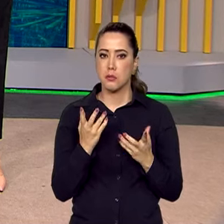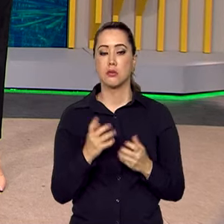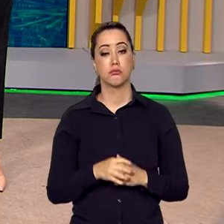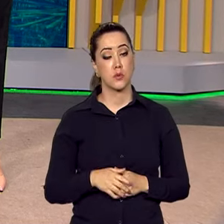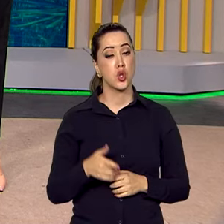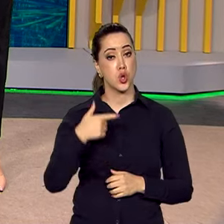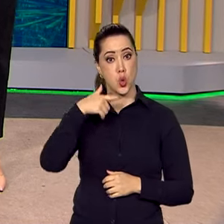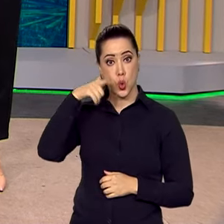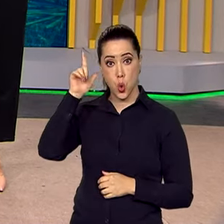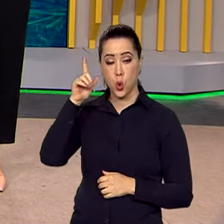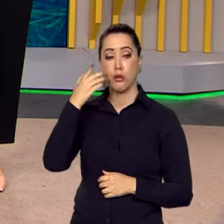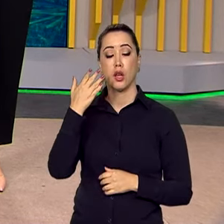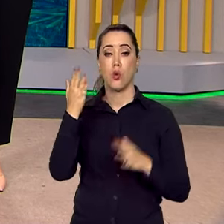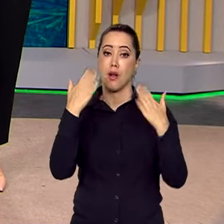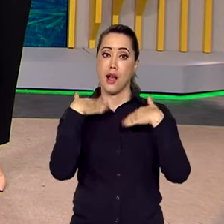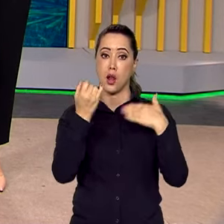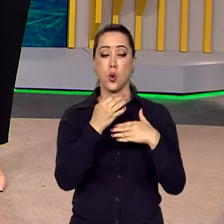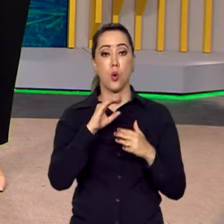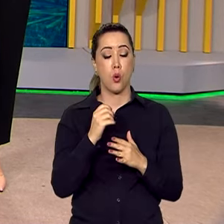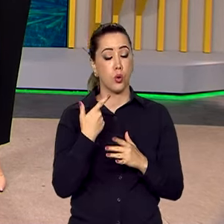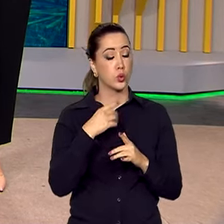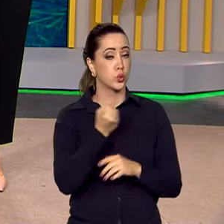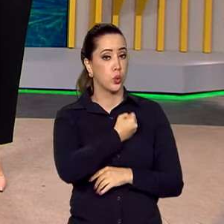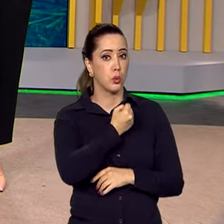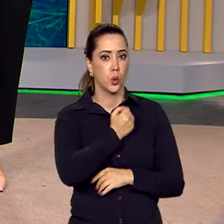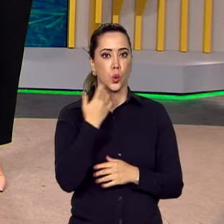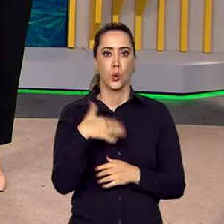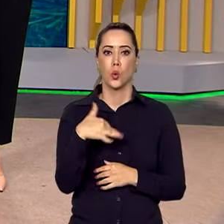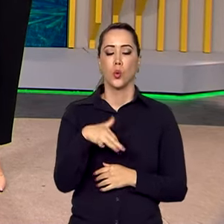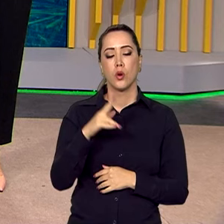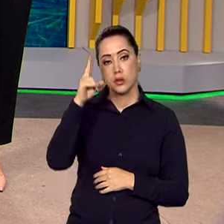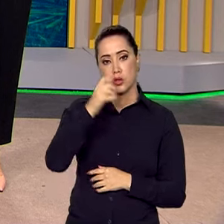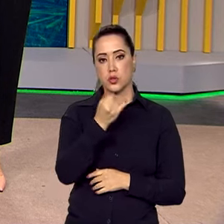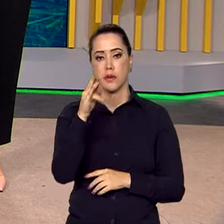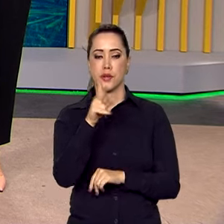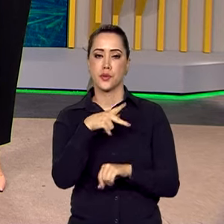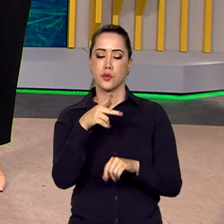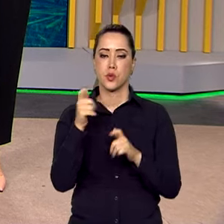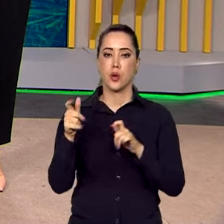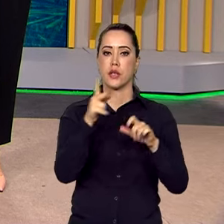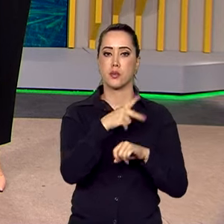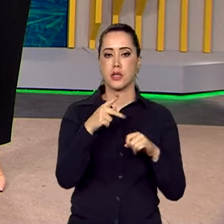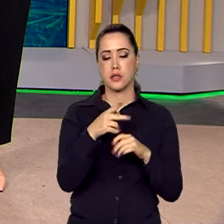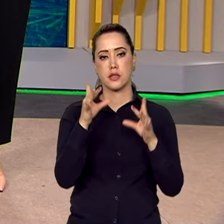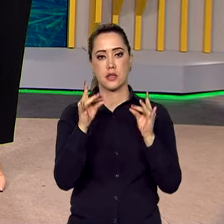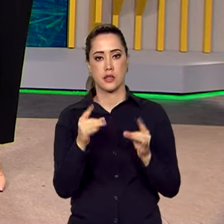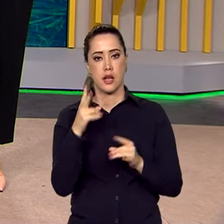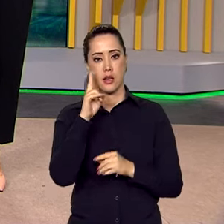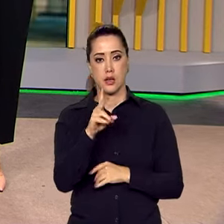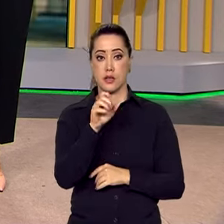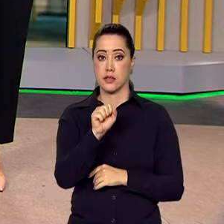calor superou marcas históricas em várias partes do país. E quem tem esses detalhes e as dicas para a população se prevenir é a